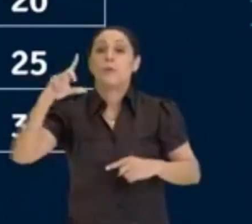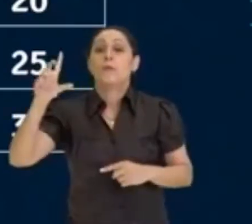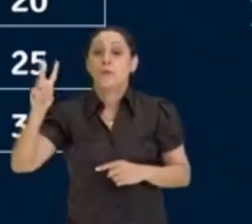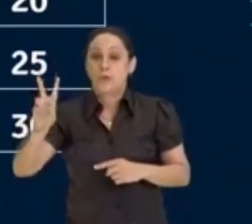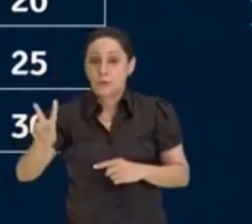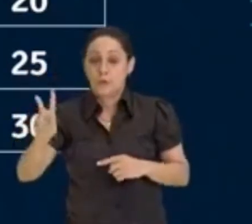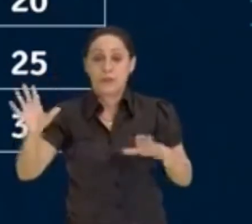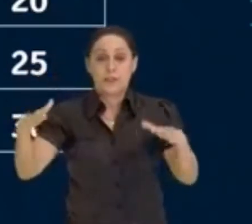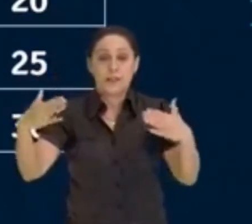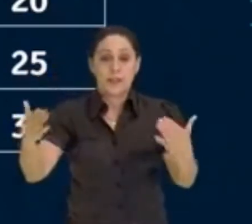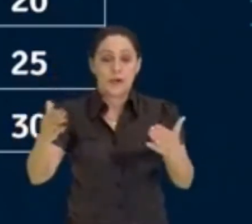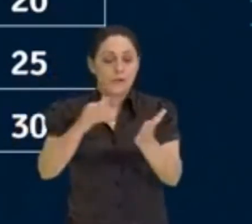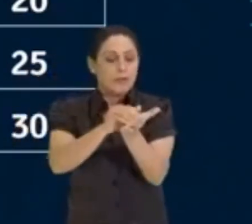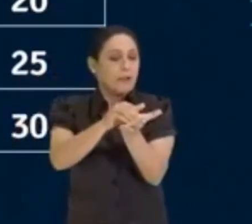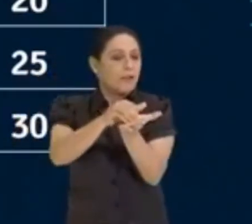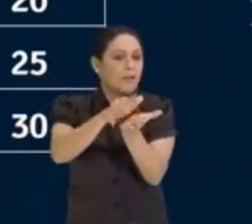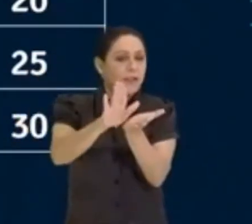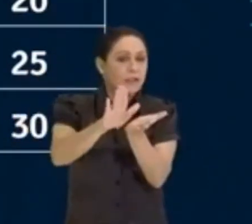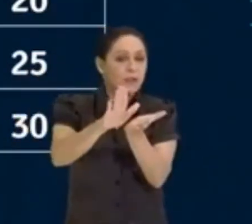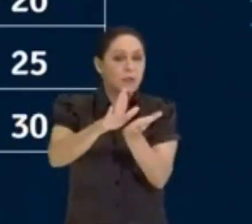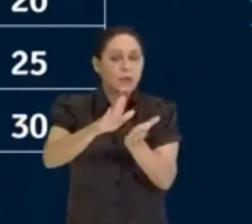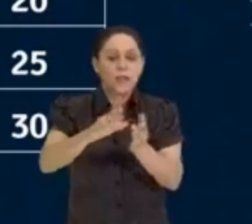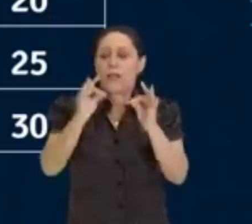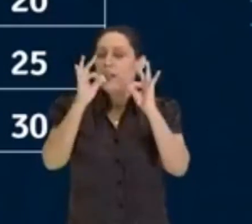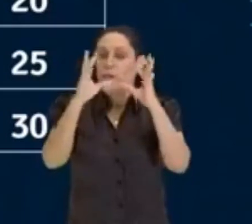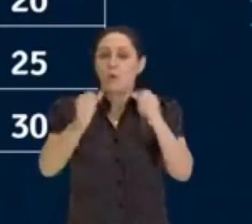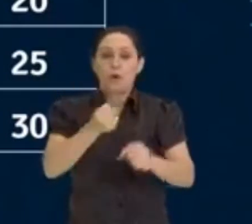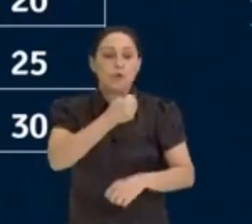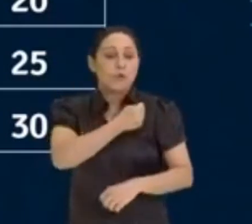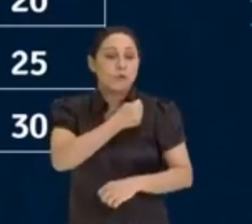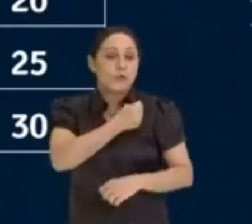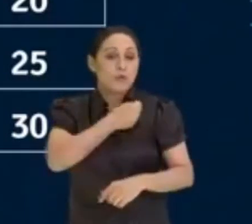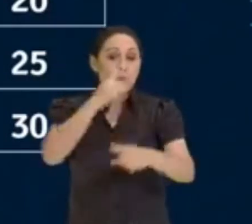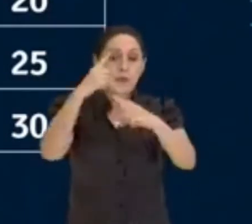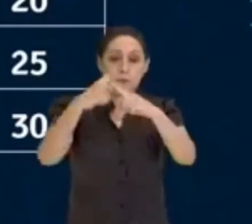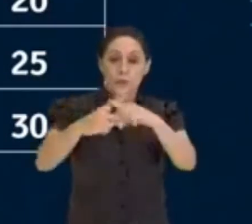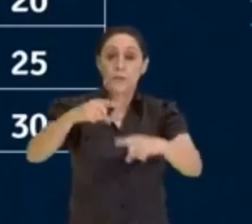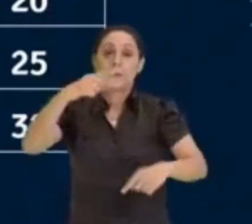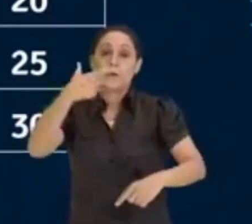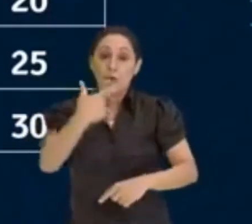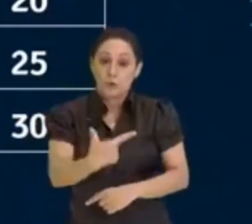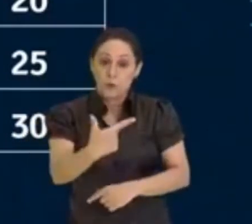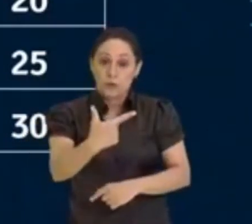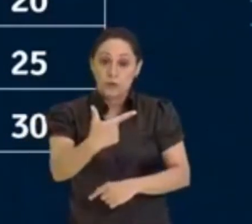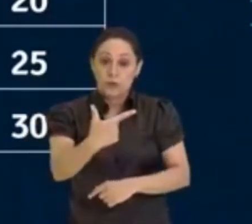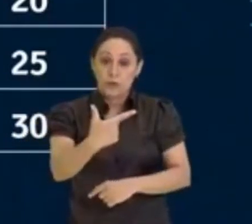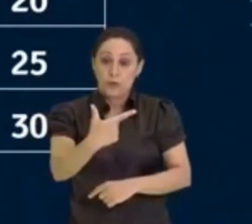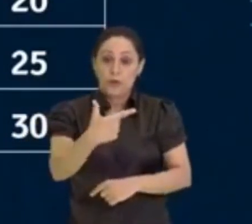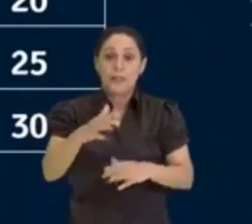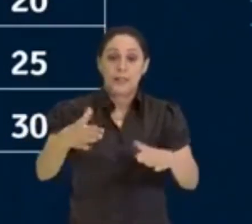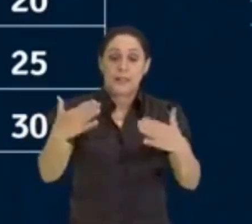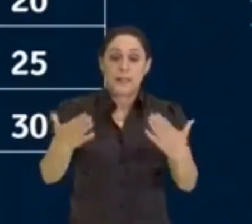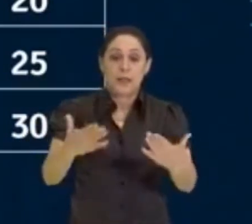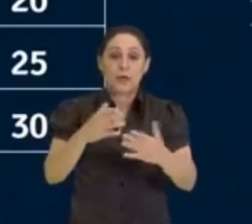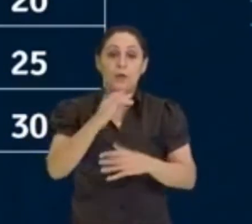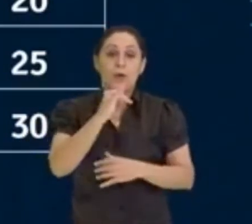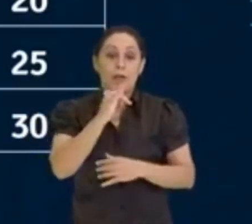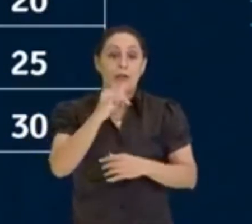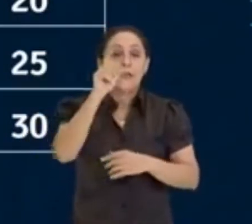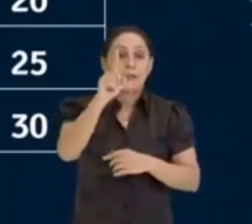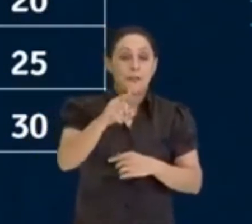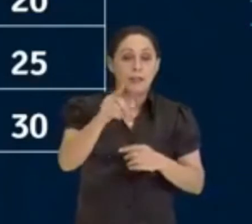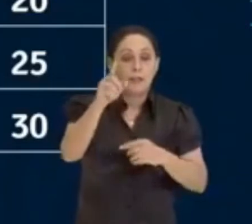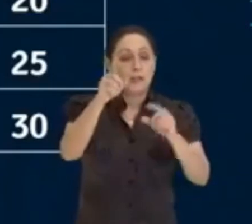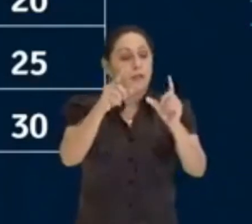vai excluir todos os múltiplos de 2, tá? No caso, esse 2 aqui você